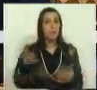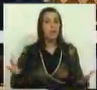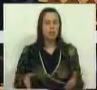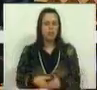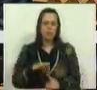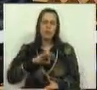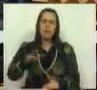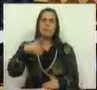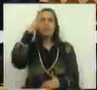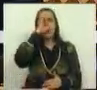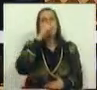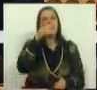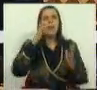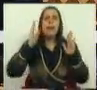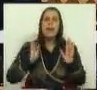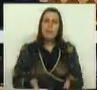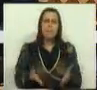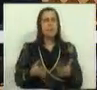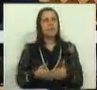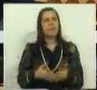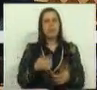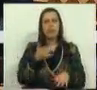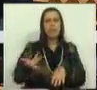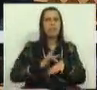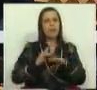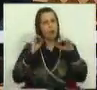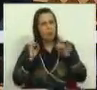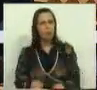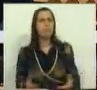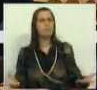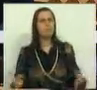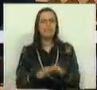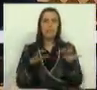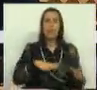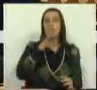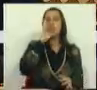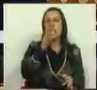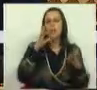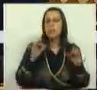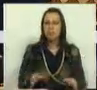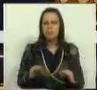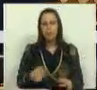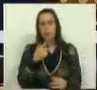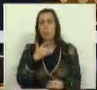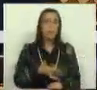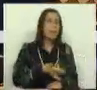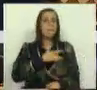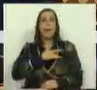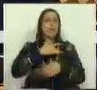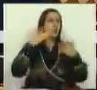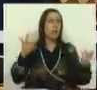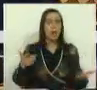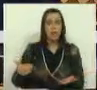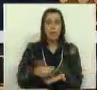Sr. Primeiro-Ministro, é preciso ter muita insensibilidade. É preciso, como eu tenho dito, estar mesmo muito apaixonado